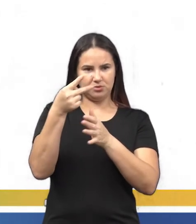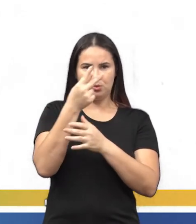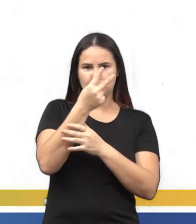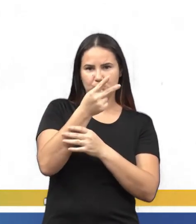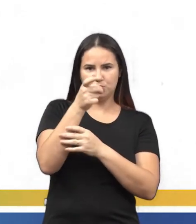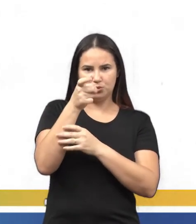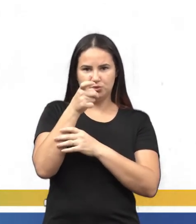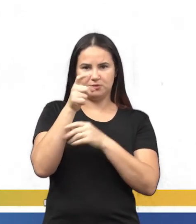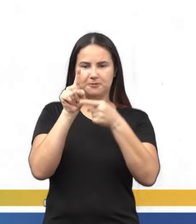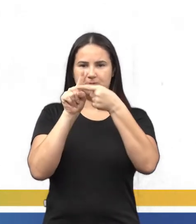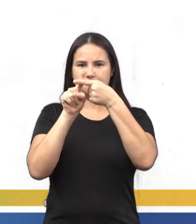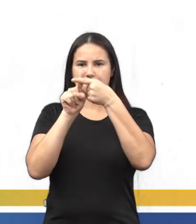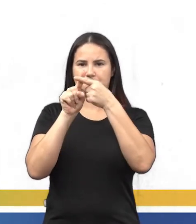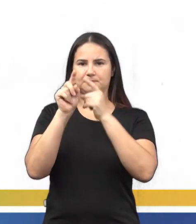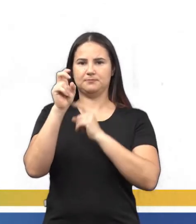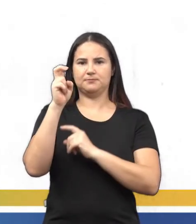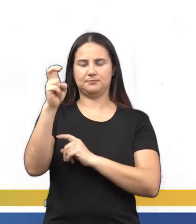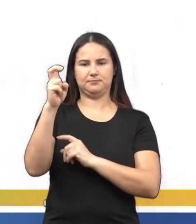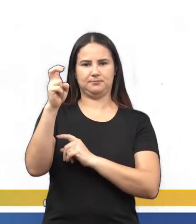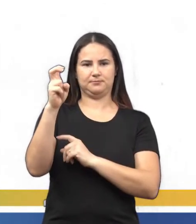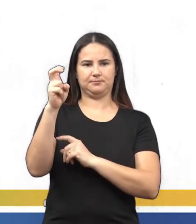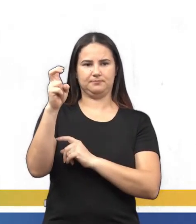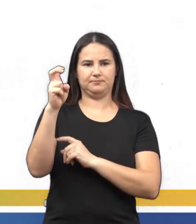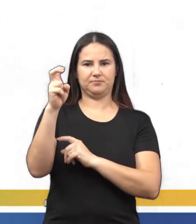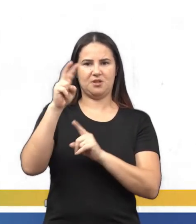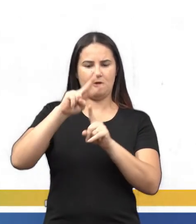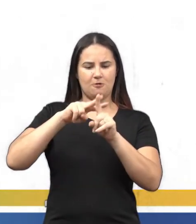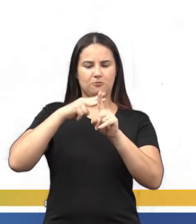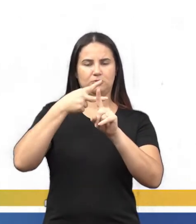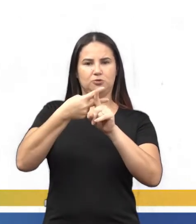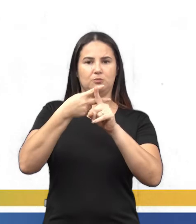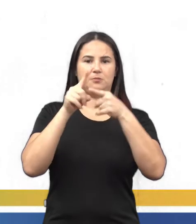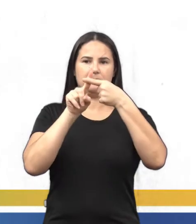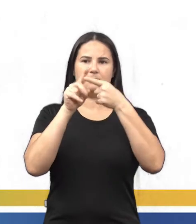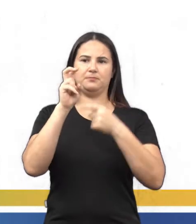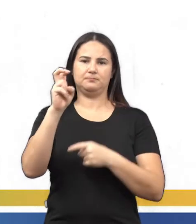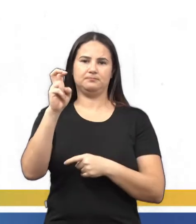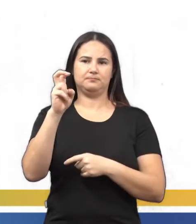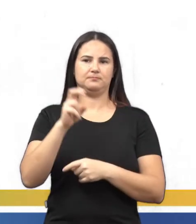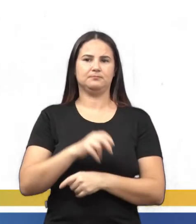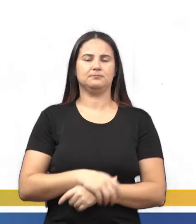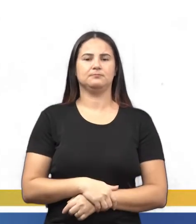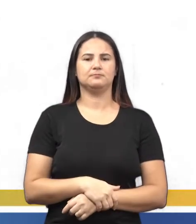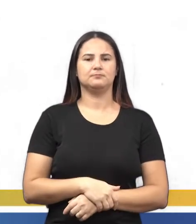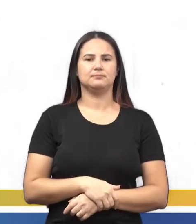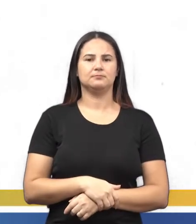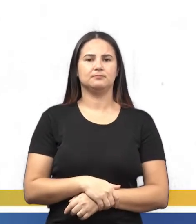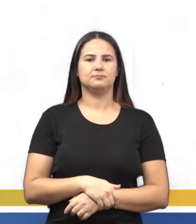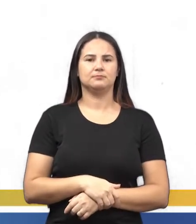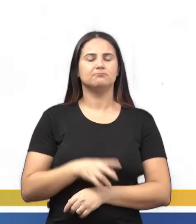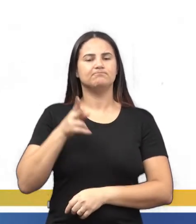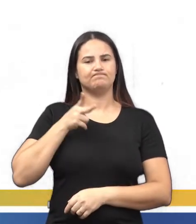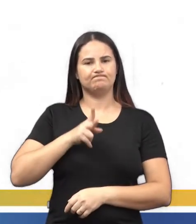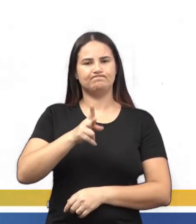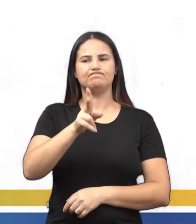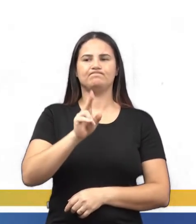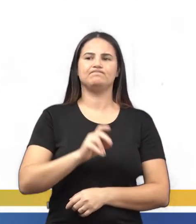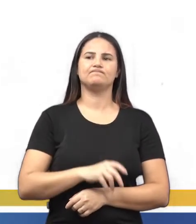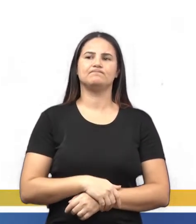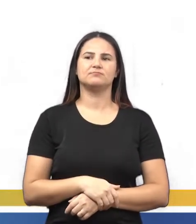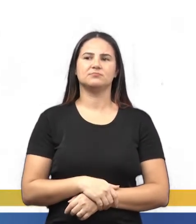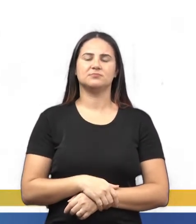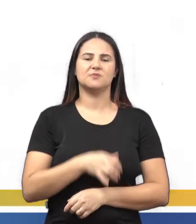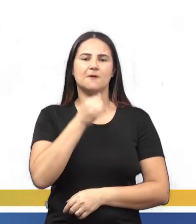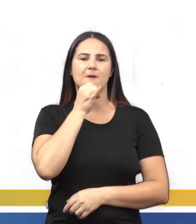5, que é o dobro adicionado a 5. Aí, dando continuidade, o